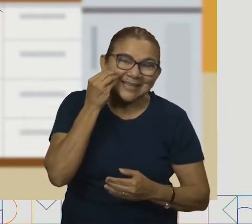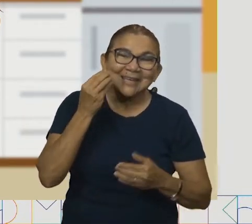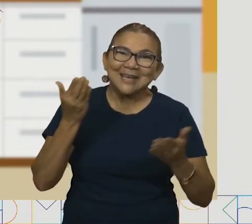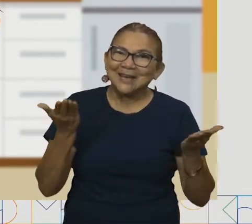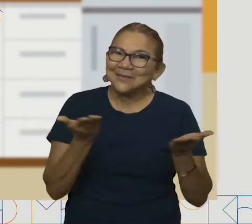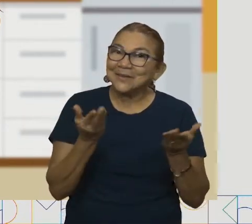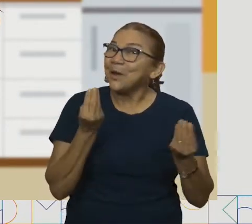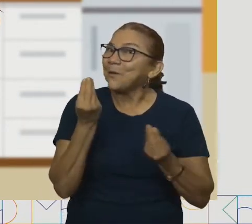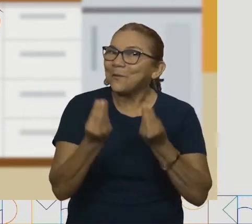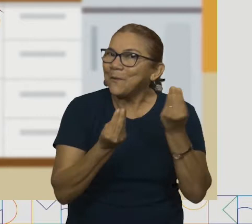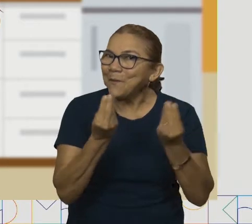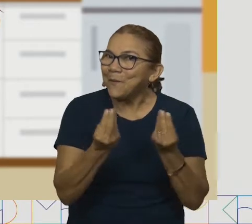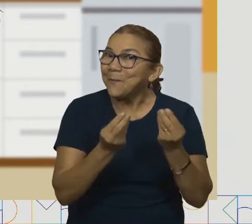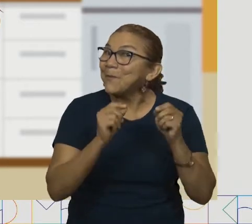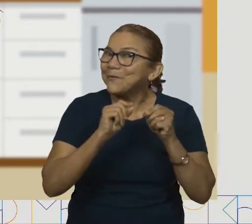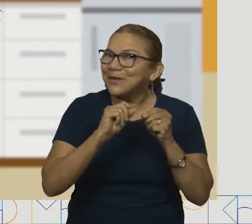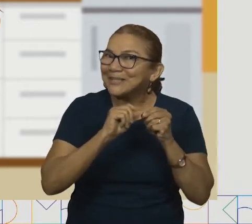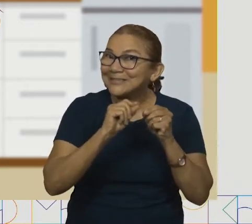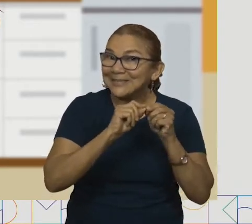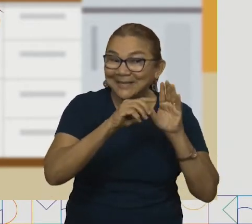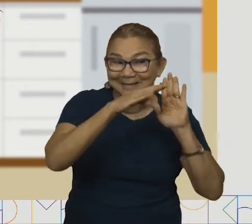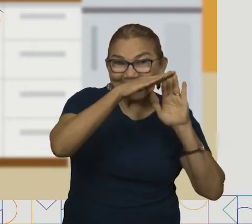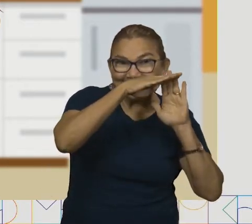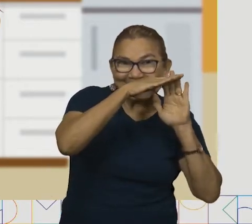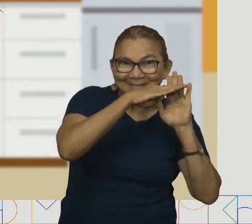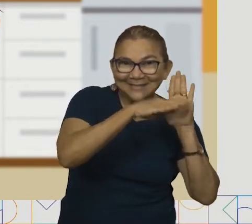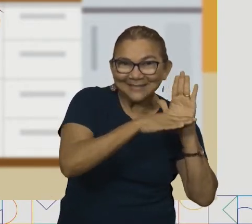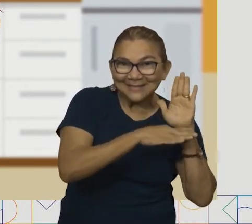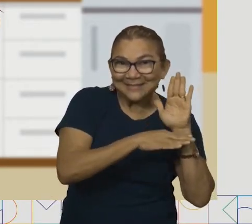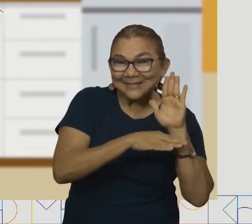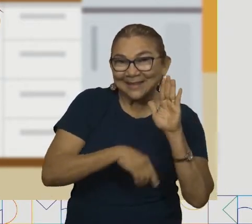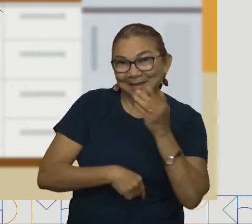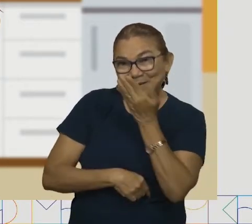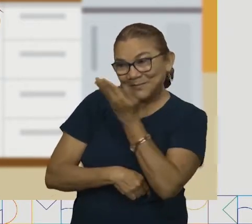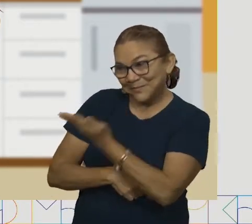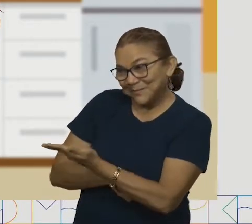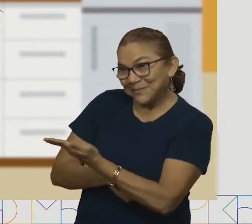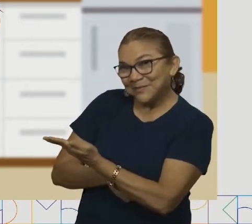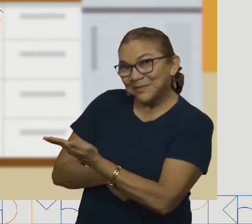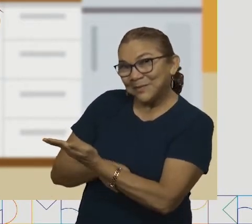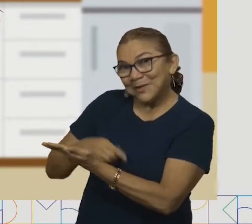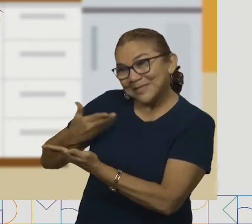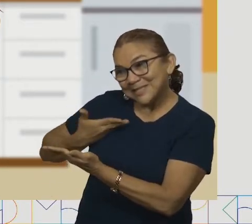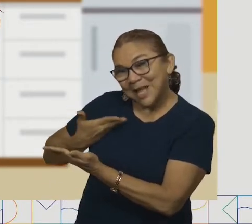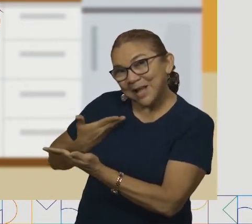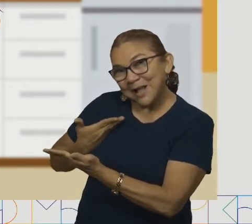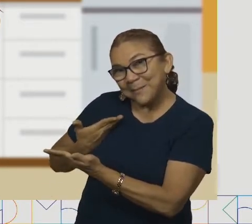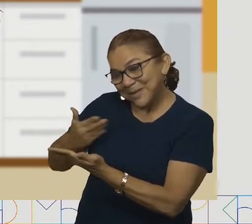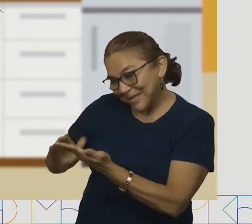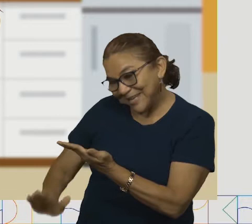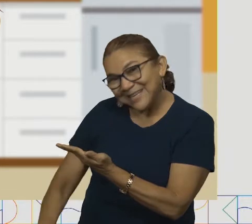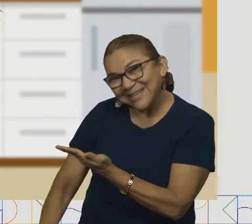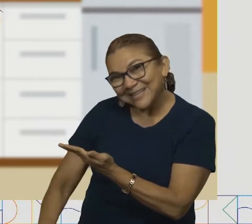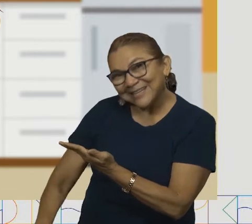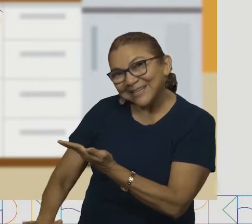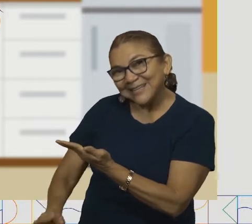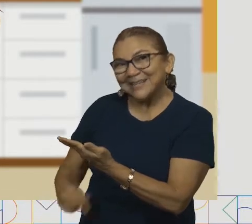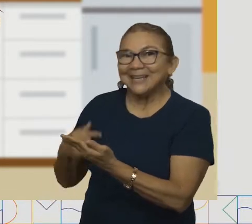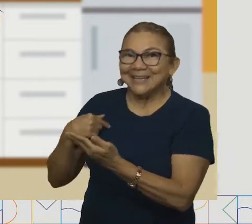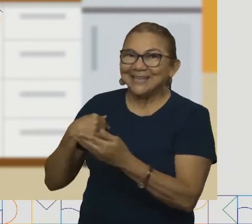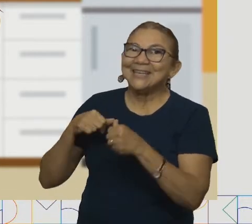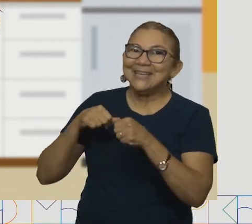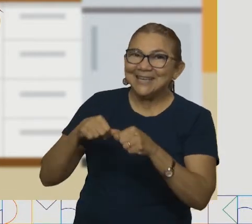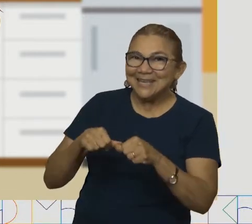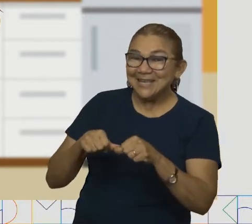receita juntinhos, com a Thayná, que está aqui ao nosso lado. Vamos ver se vocês descobrem a partir